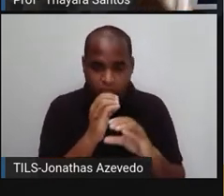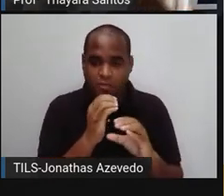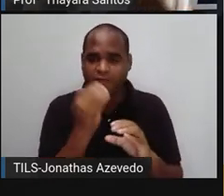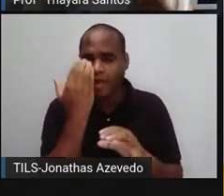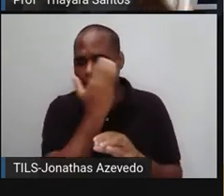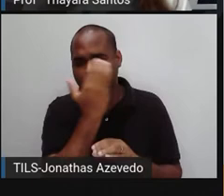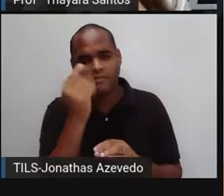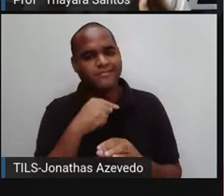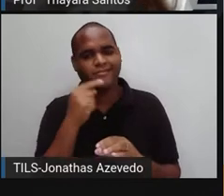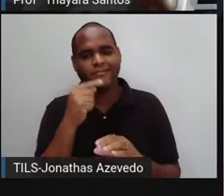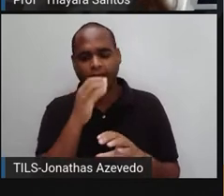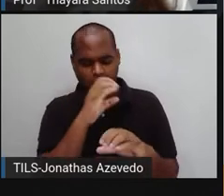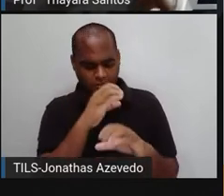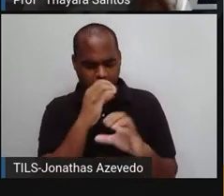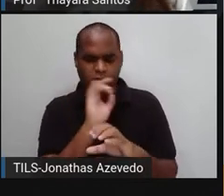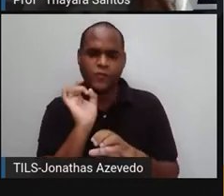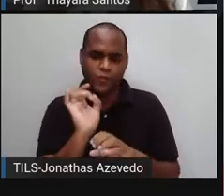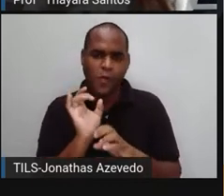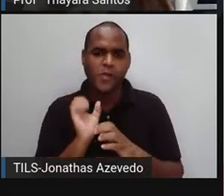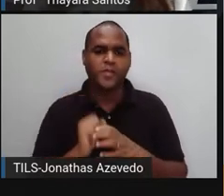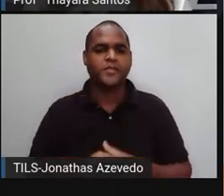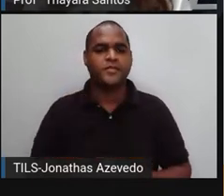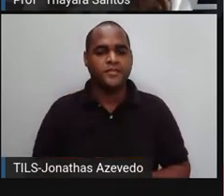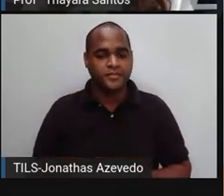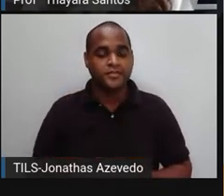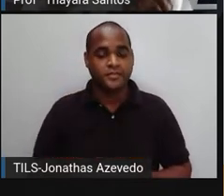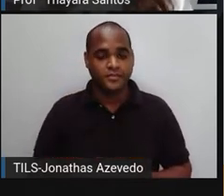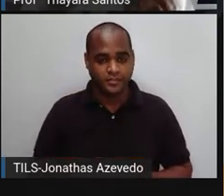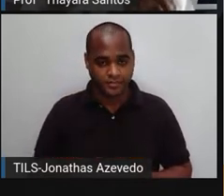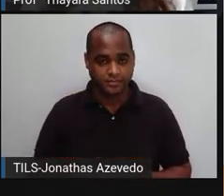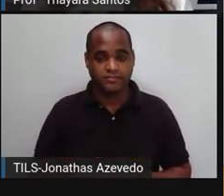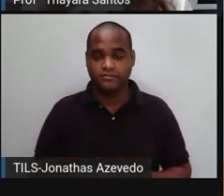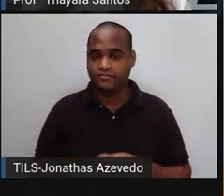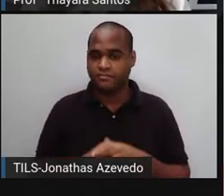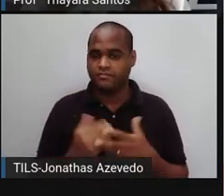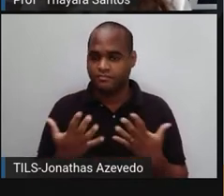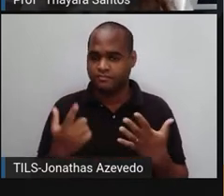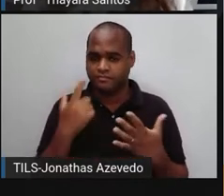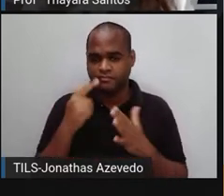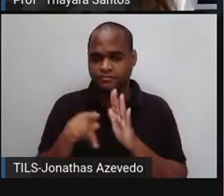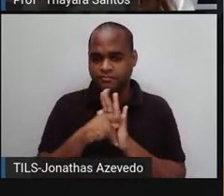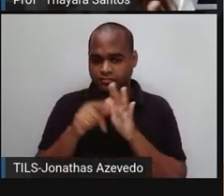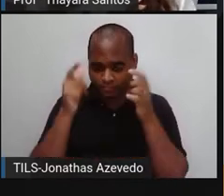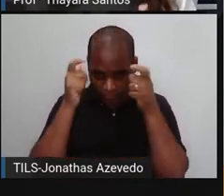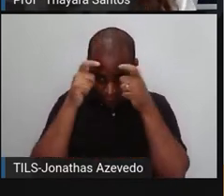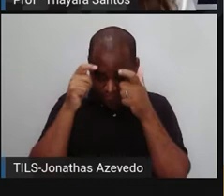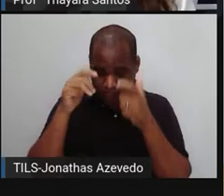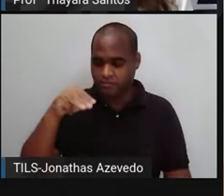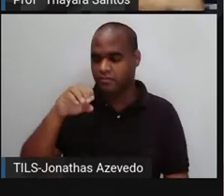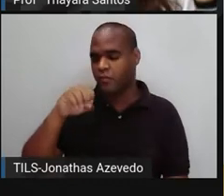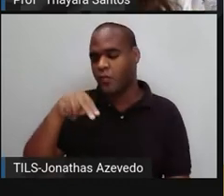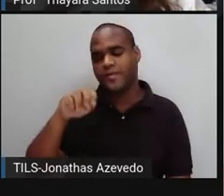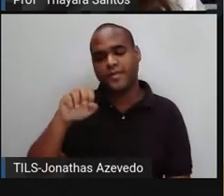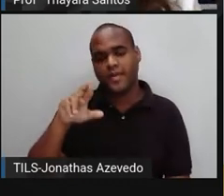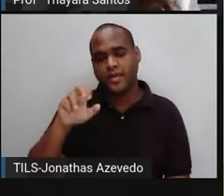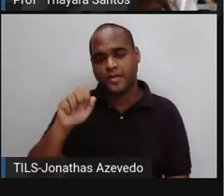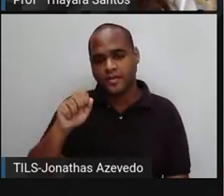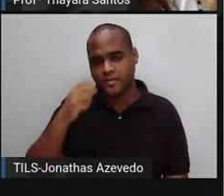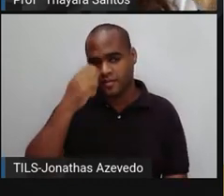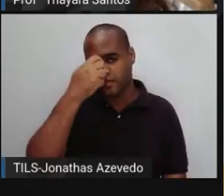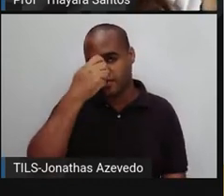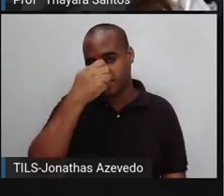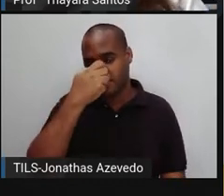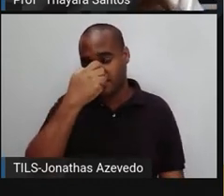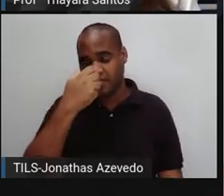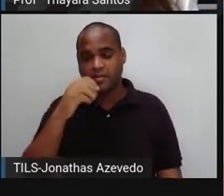muito pequenininhas. A gente só enxerga com o auxílio de um microscópio. Elas fazem parte do reino monera, né? Os fungos faziam